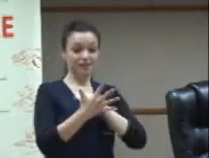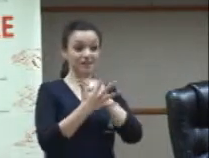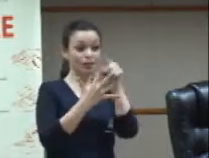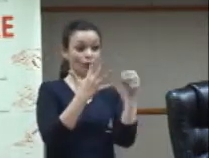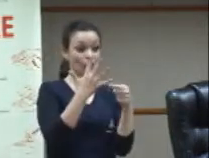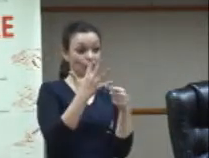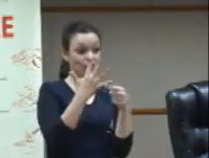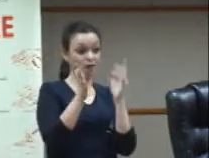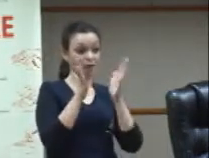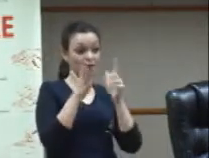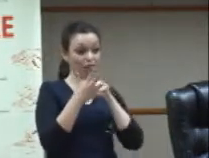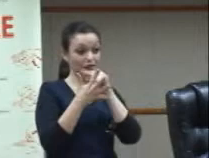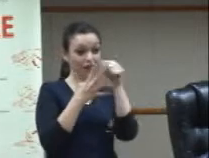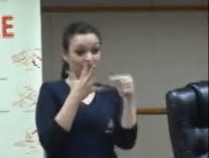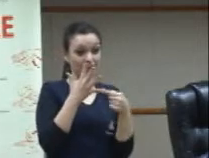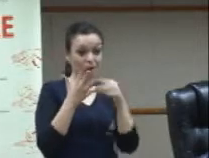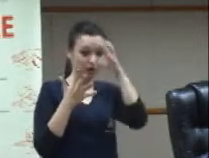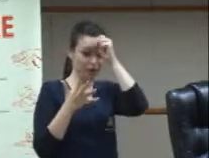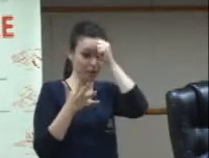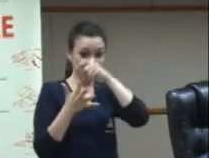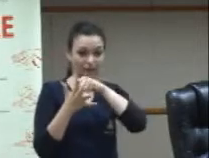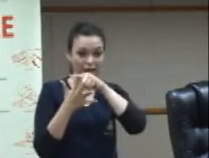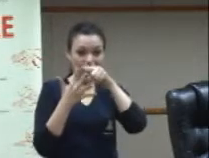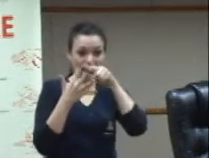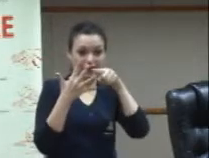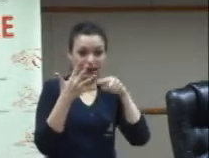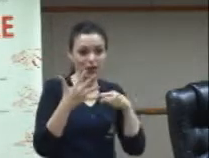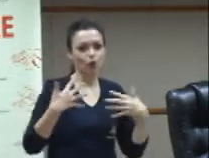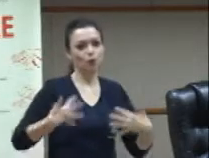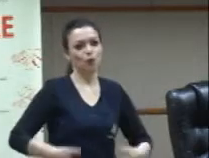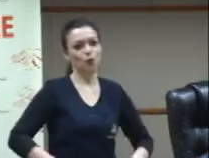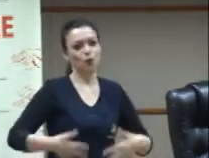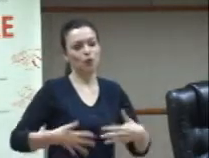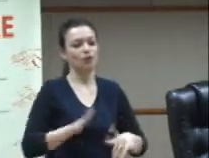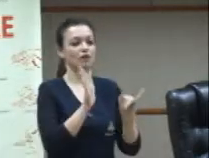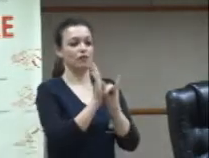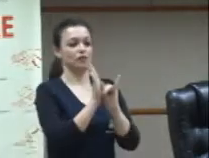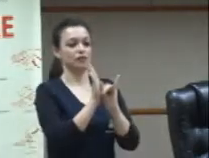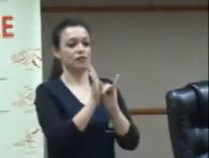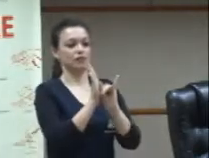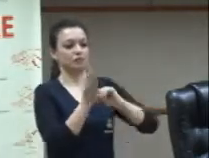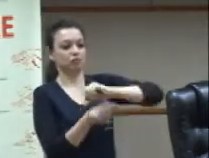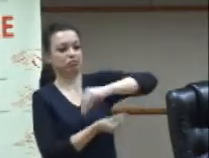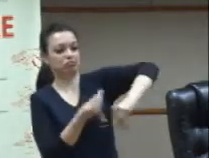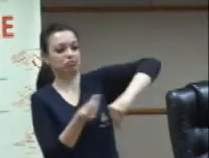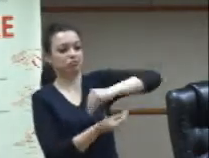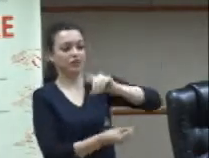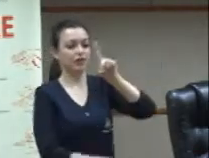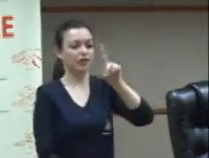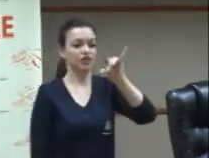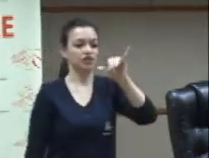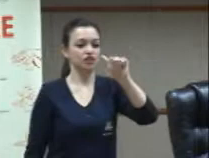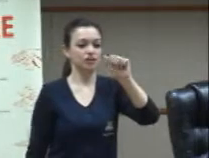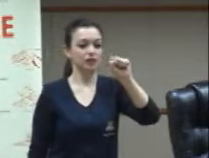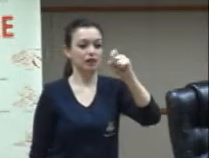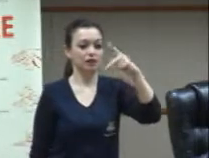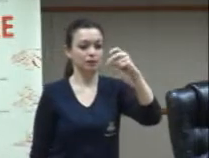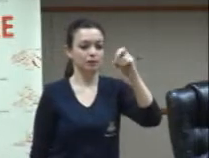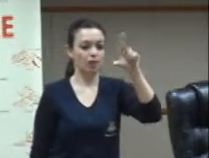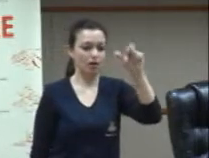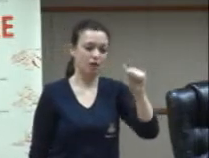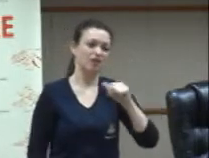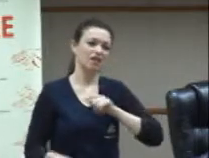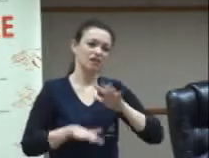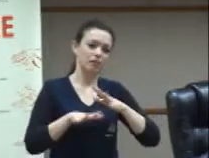diferentes na cabeça dela então realmente esse surdo que muda que é filho de militares filho de políticos filho de artistas